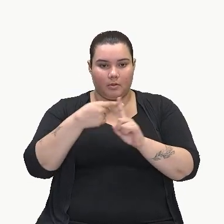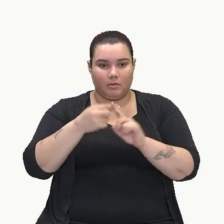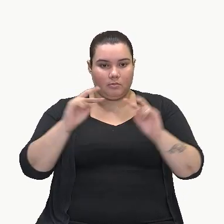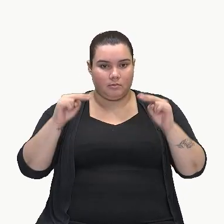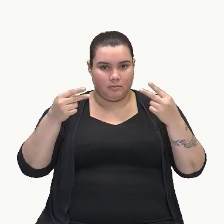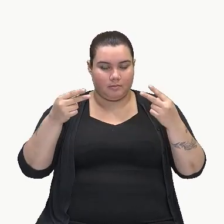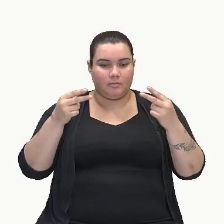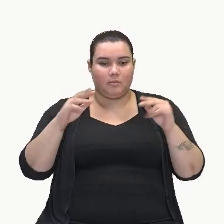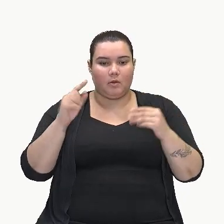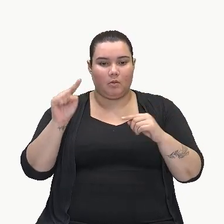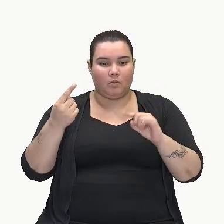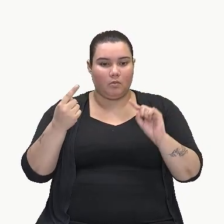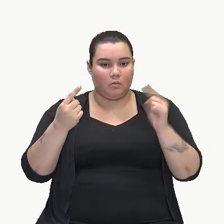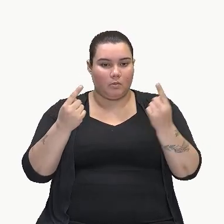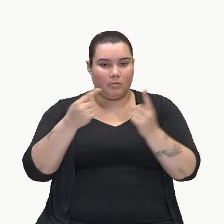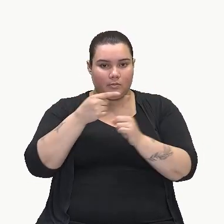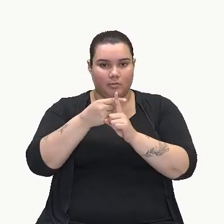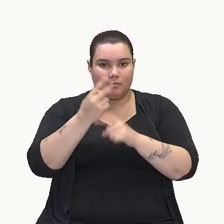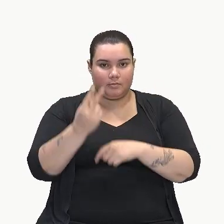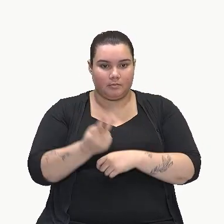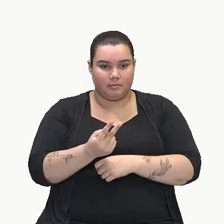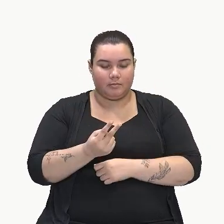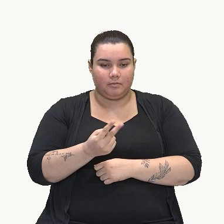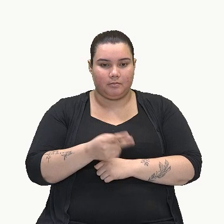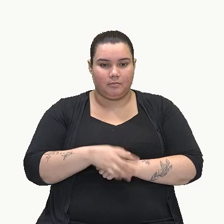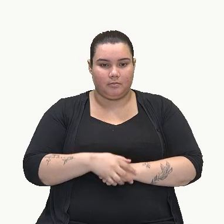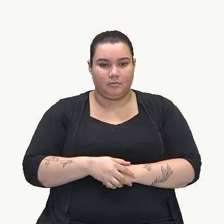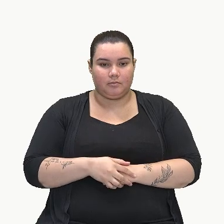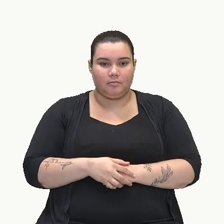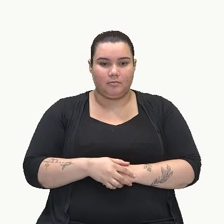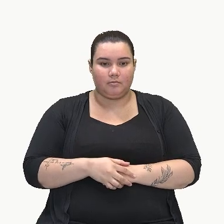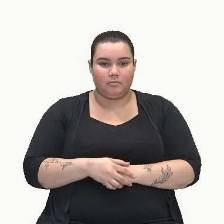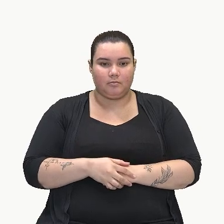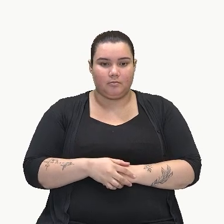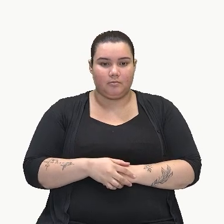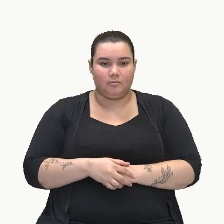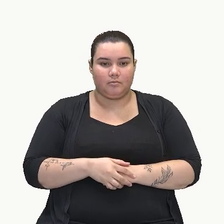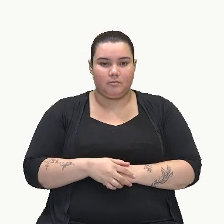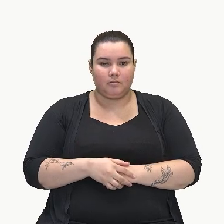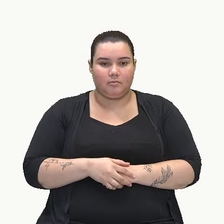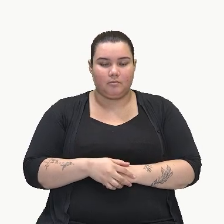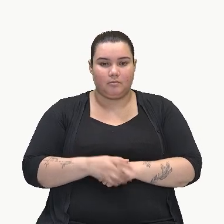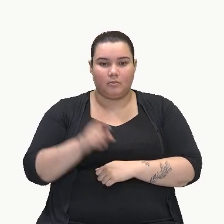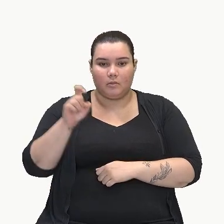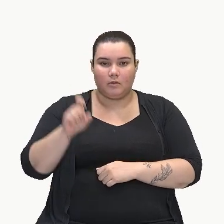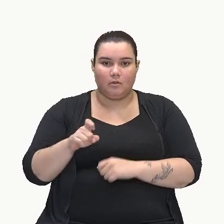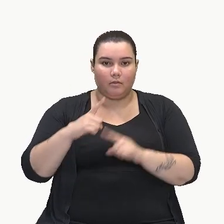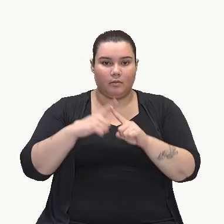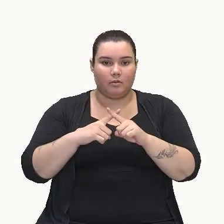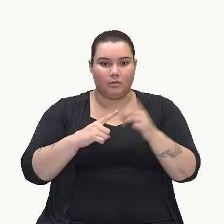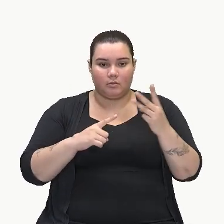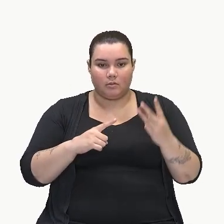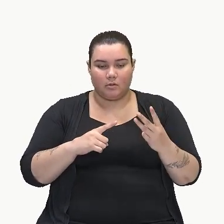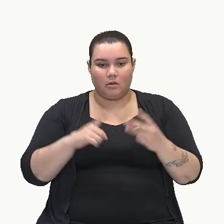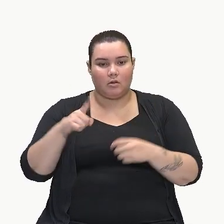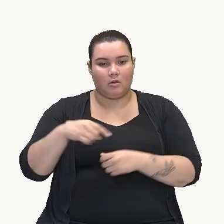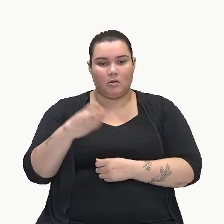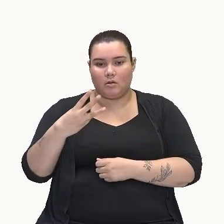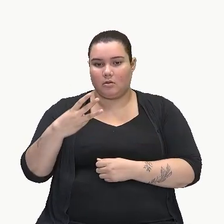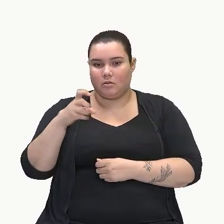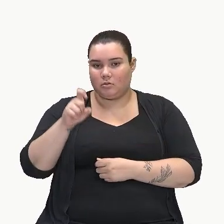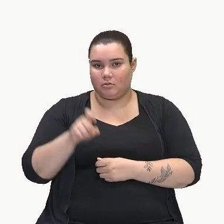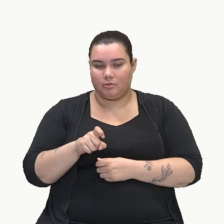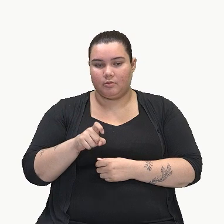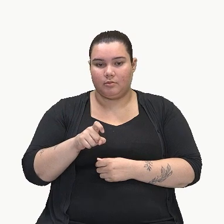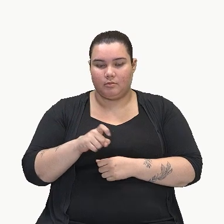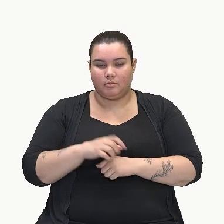expoentes. 1 mais 1, 2. Tá? Aqui eu tenho, ó, X vezes 3. É o mesmo do que 3X, né?